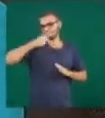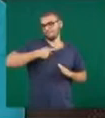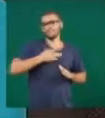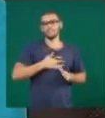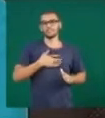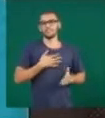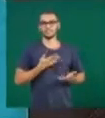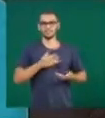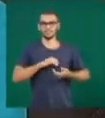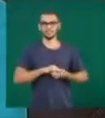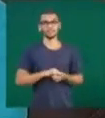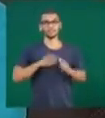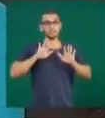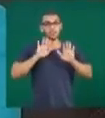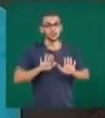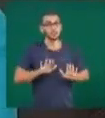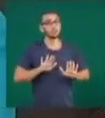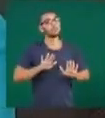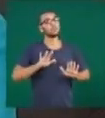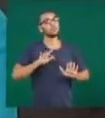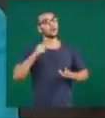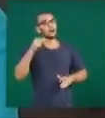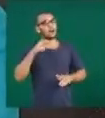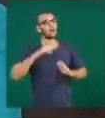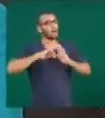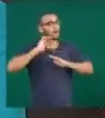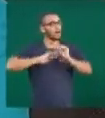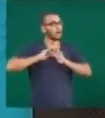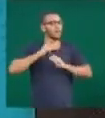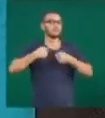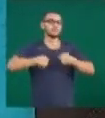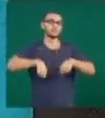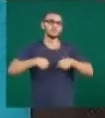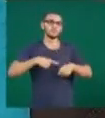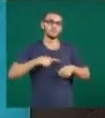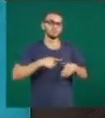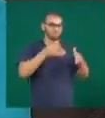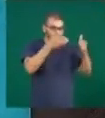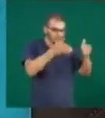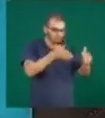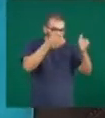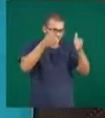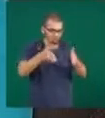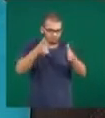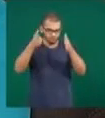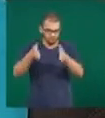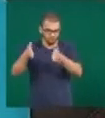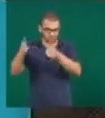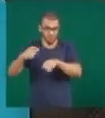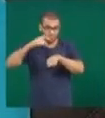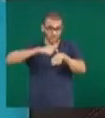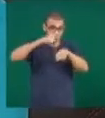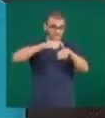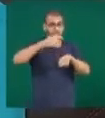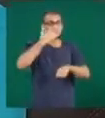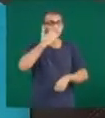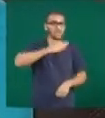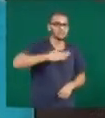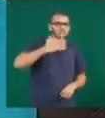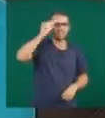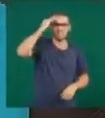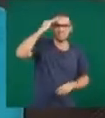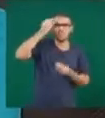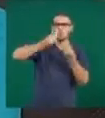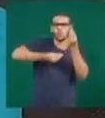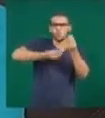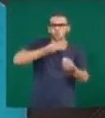mais prazerosas. Mas mesmo essas atividades, elas precisam ser organizadas no tempo para que a criança entenda o que vai